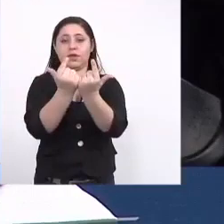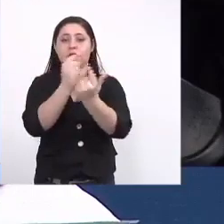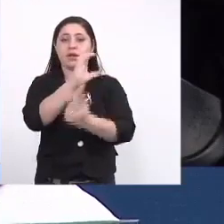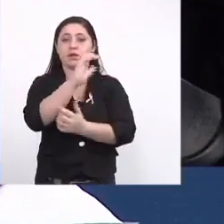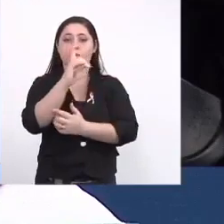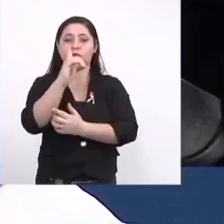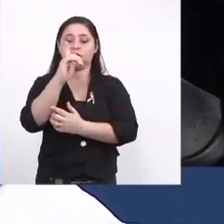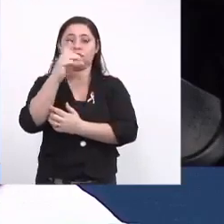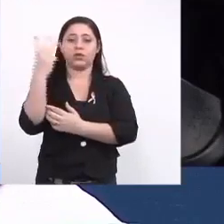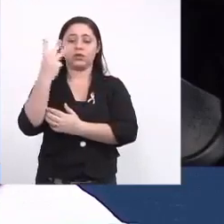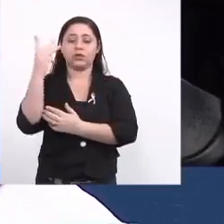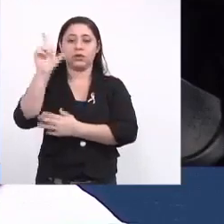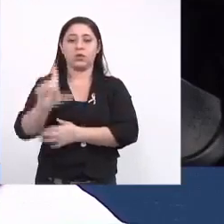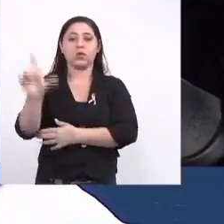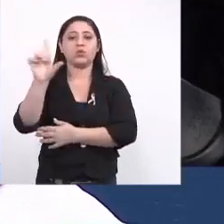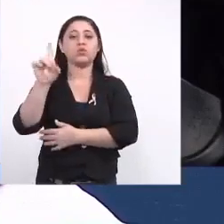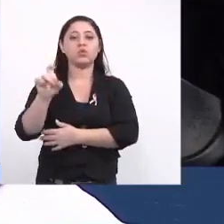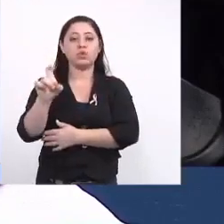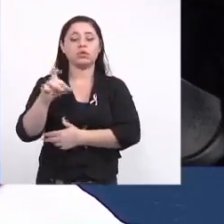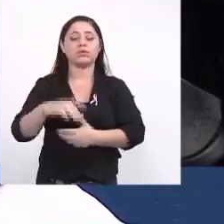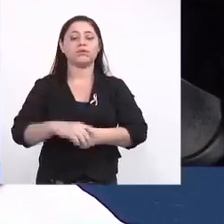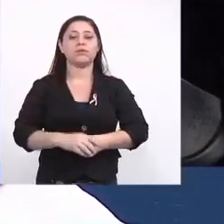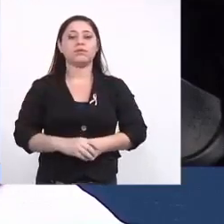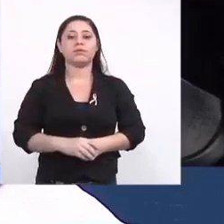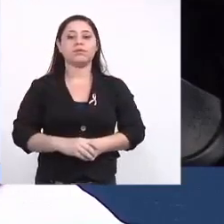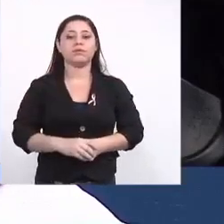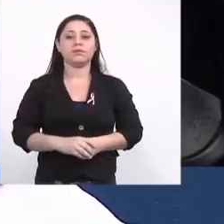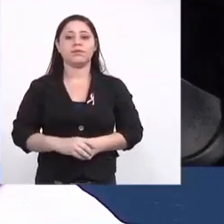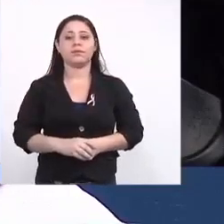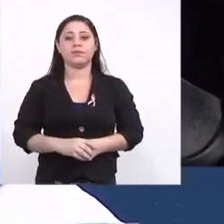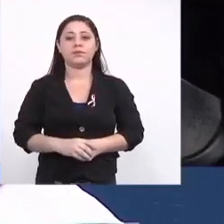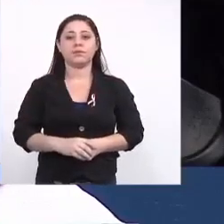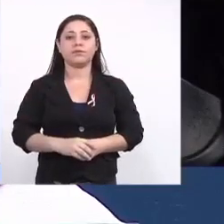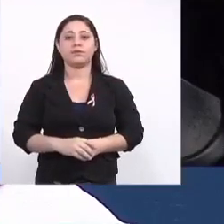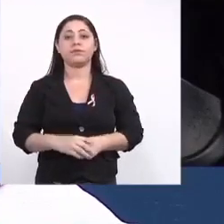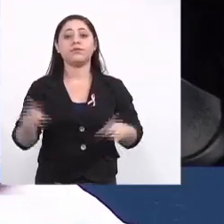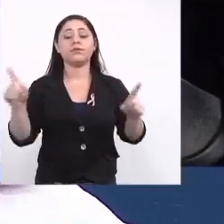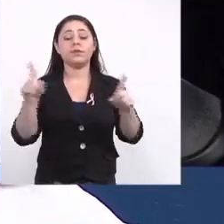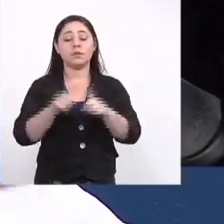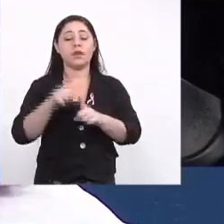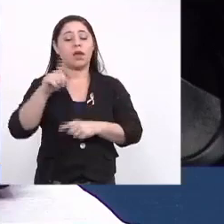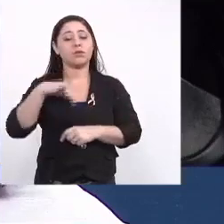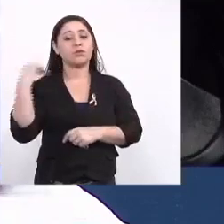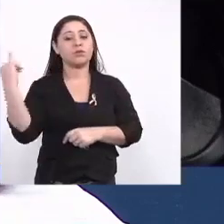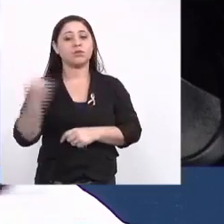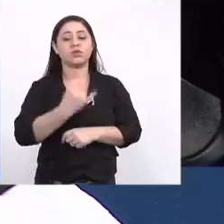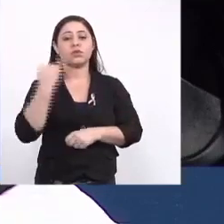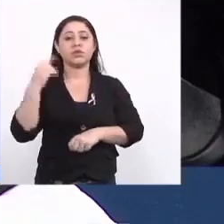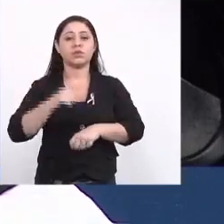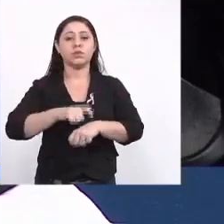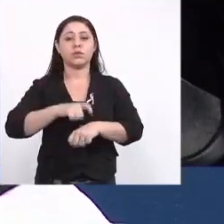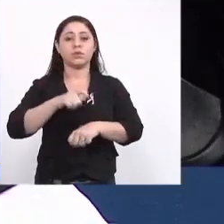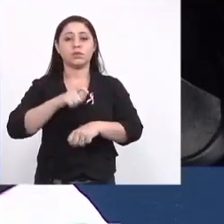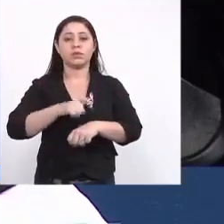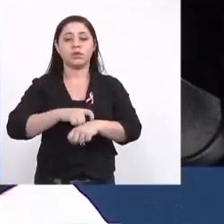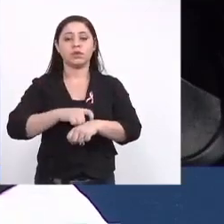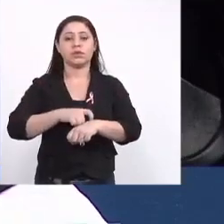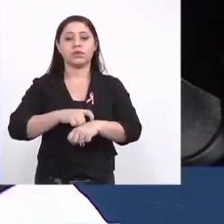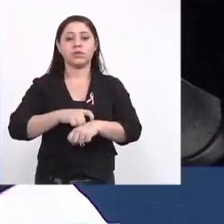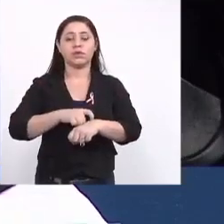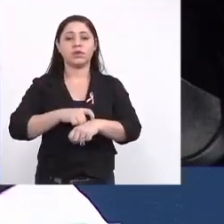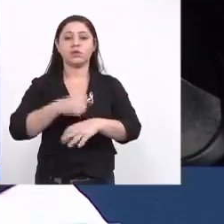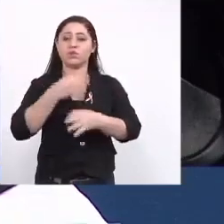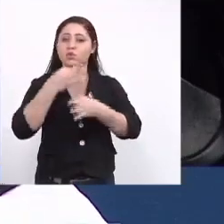Grande, Três Lagoas e Dourados. E é importante, no momento das